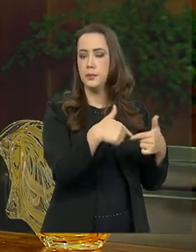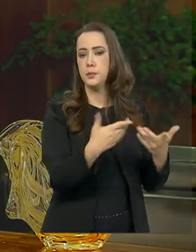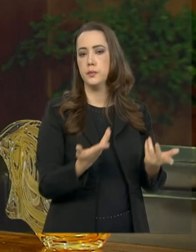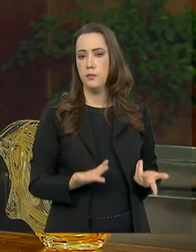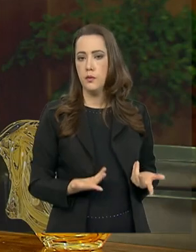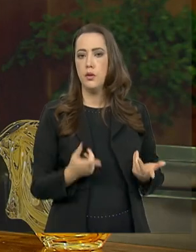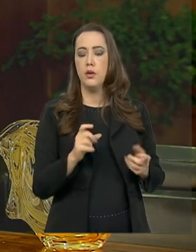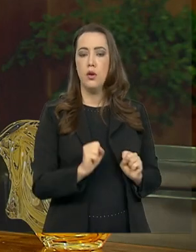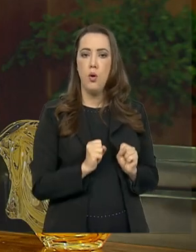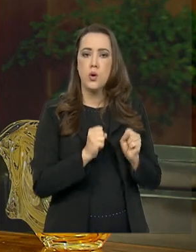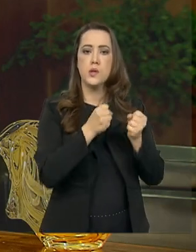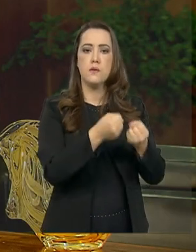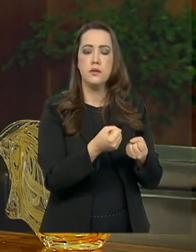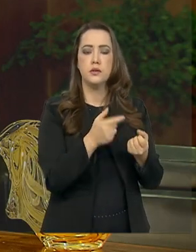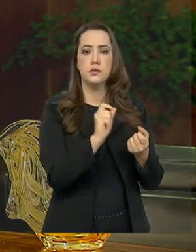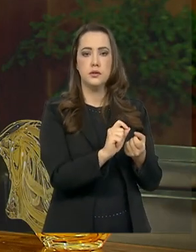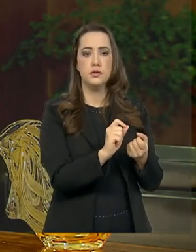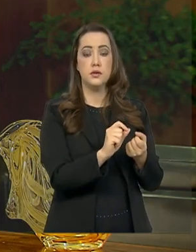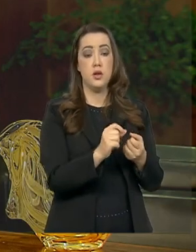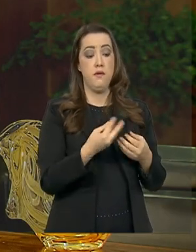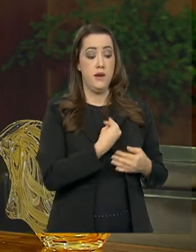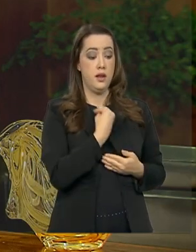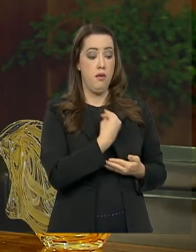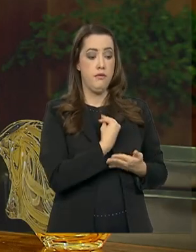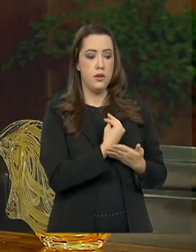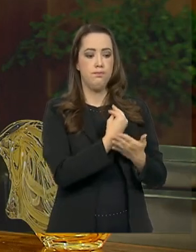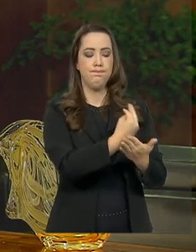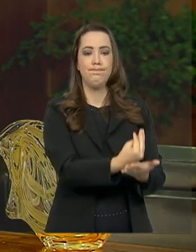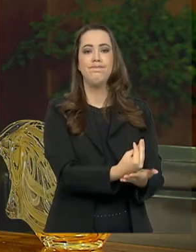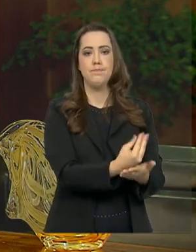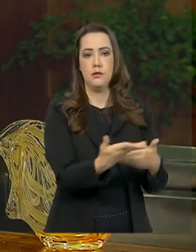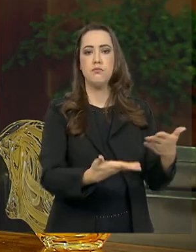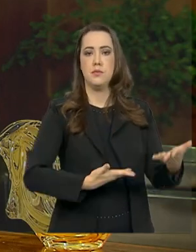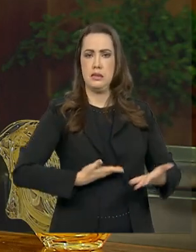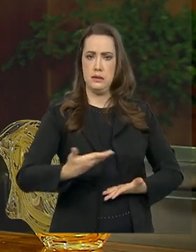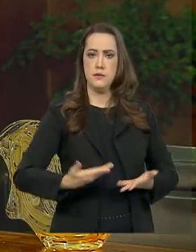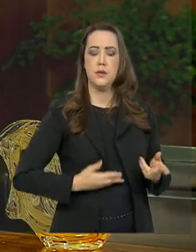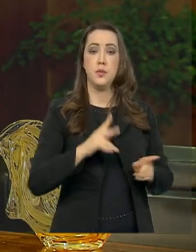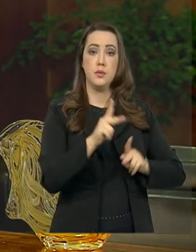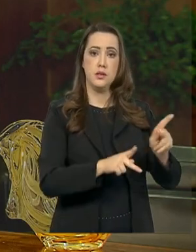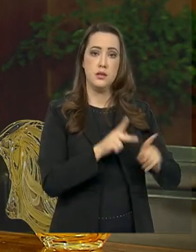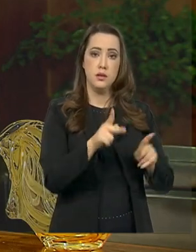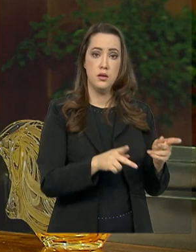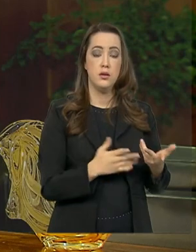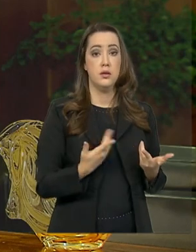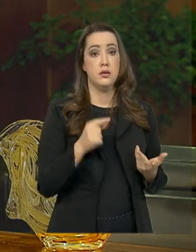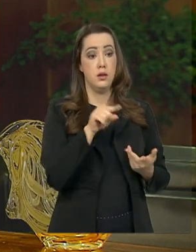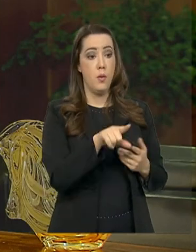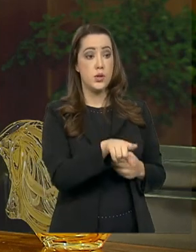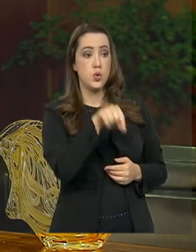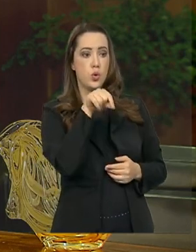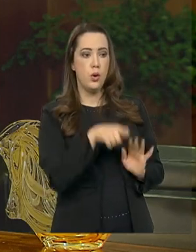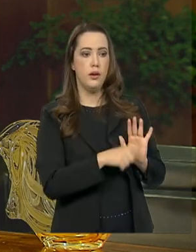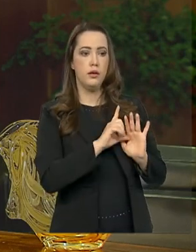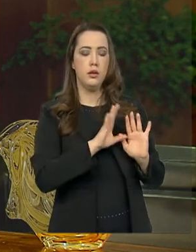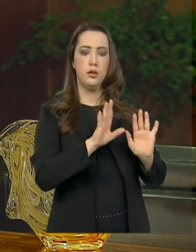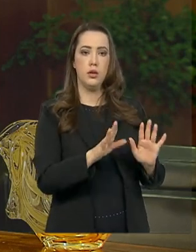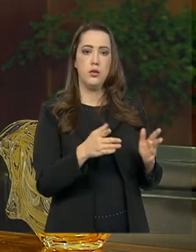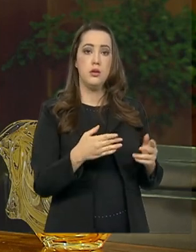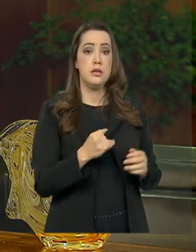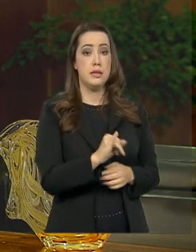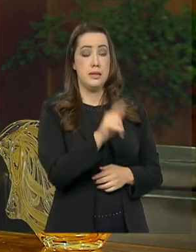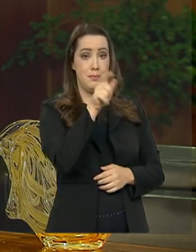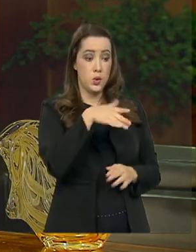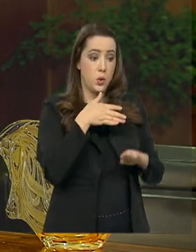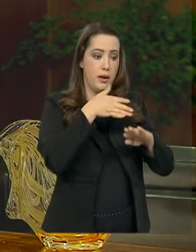dedicam as suas vidas a isso e fizeram a partir de uma escolha que foi colocada. Então, o presidente falou, quem está